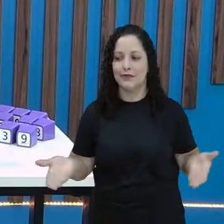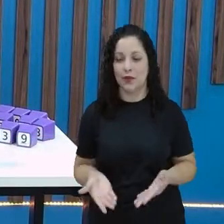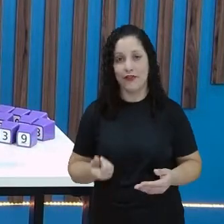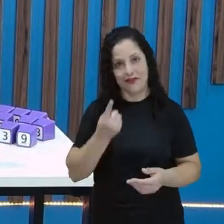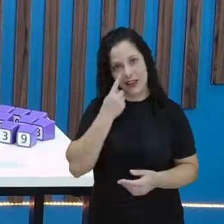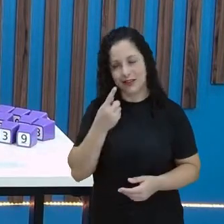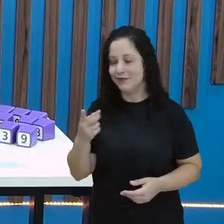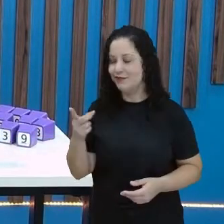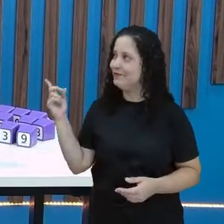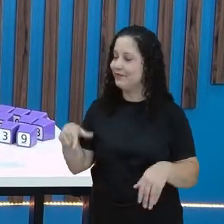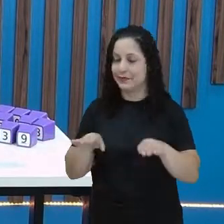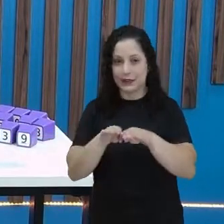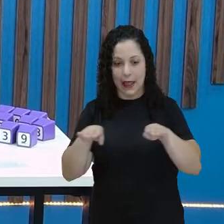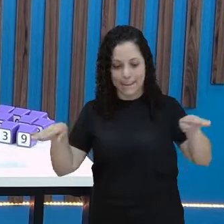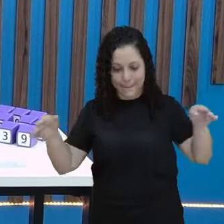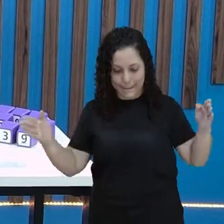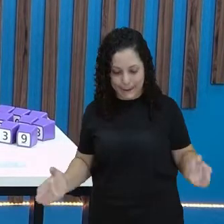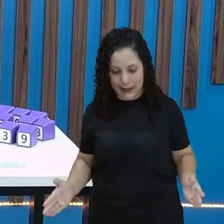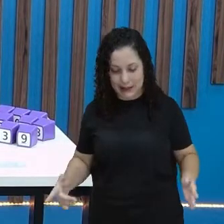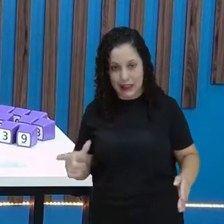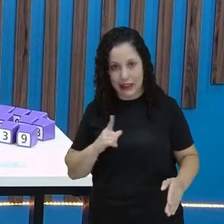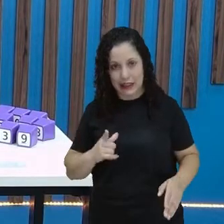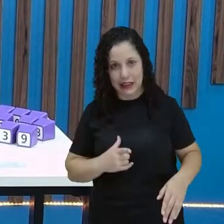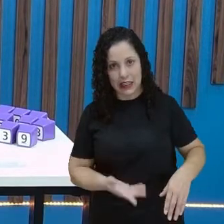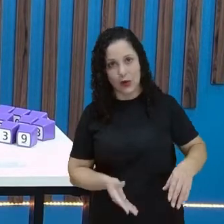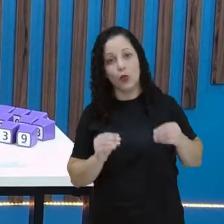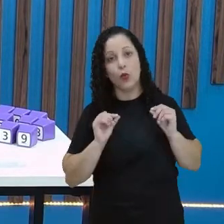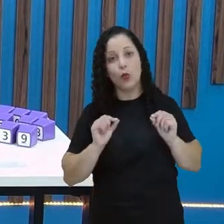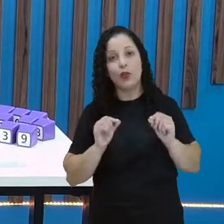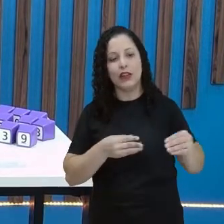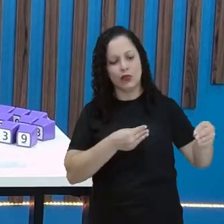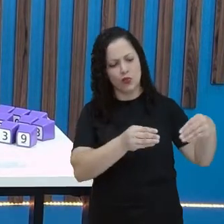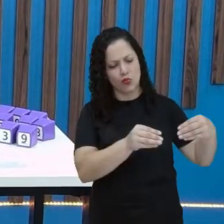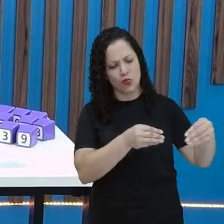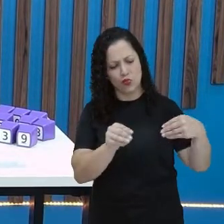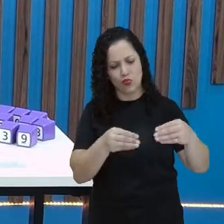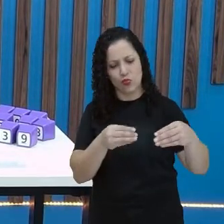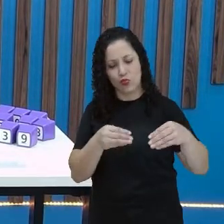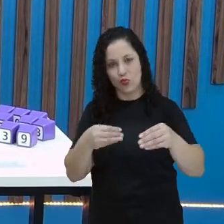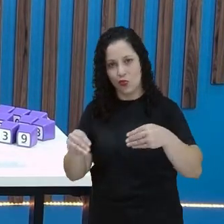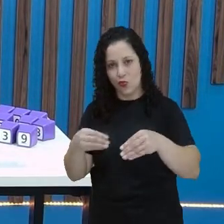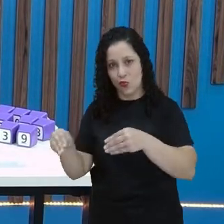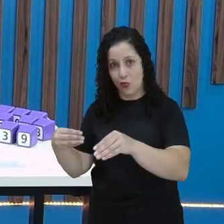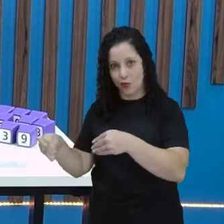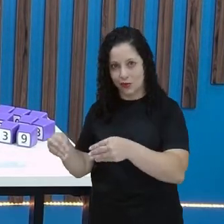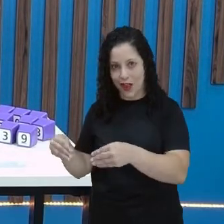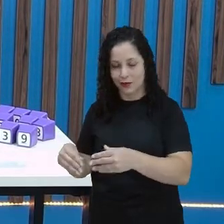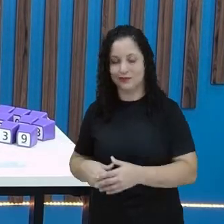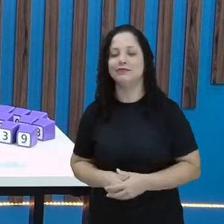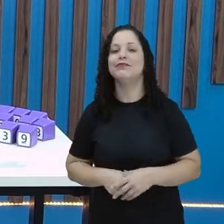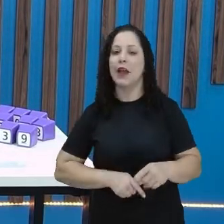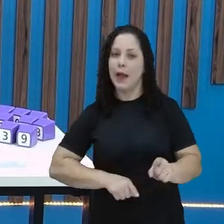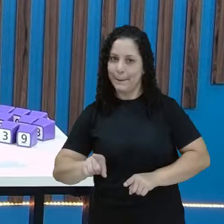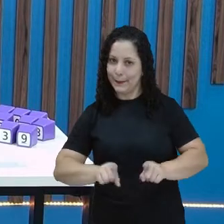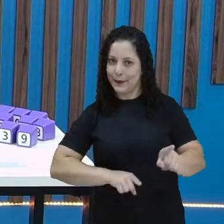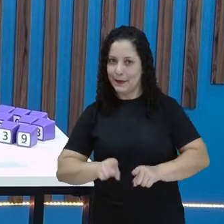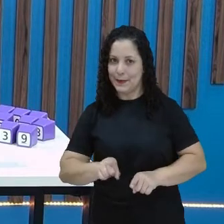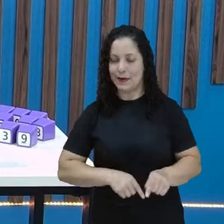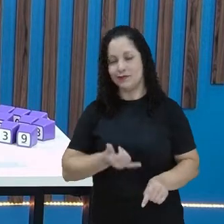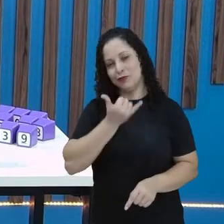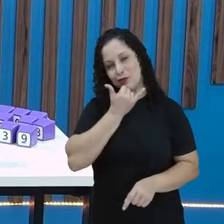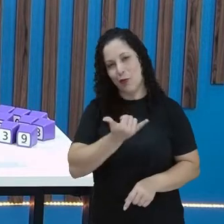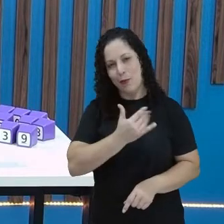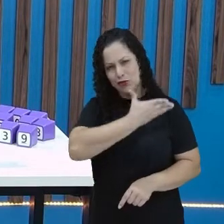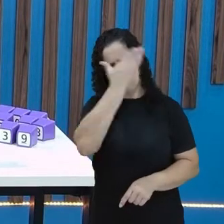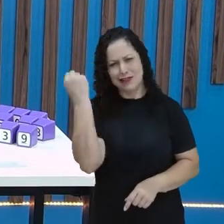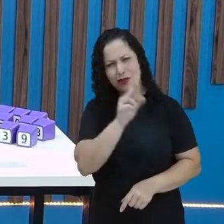os sacos, tá certo? Das primas, né? De Carla. Que no caso, me perdoe se eu por acaso esquecer algum nome, né? Porque